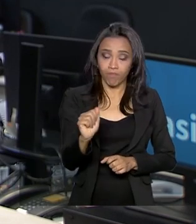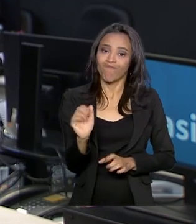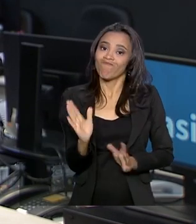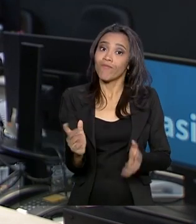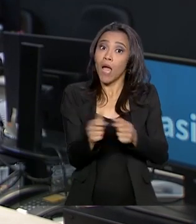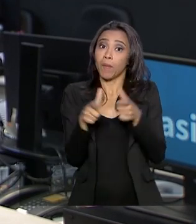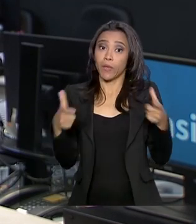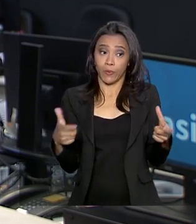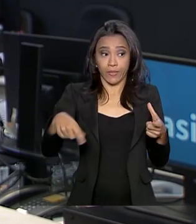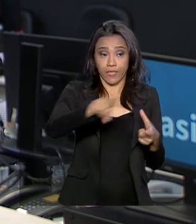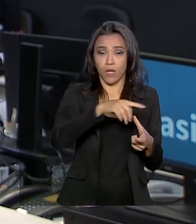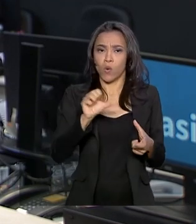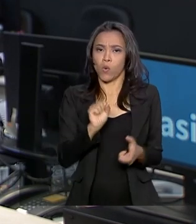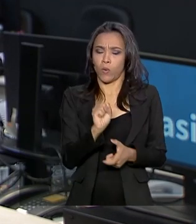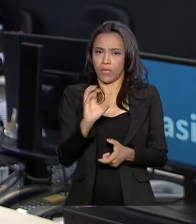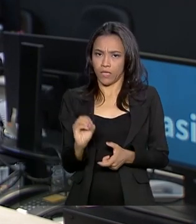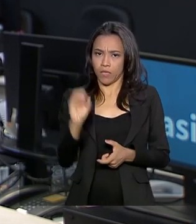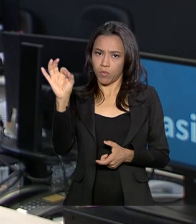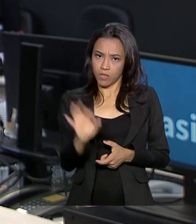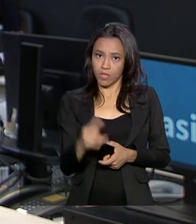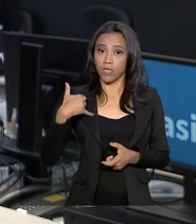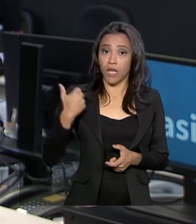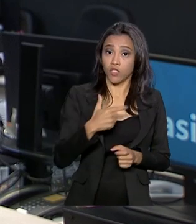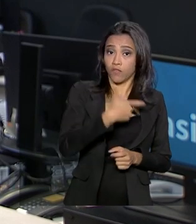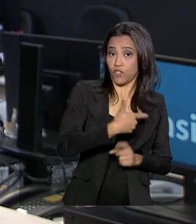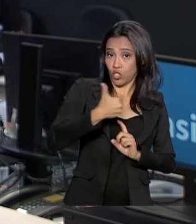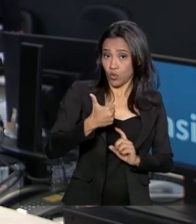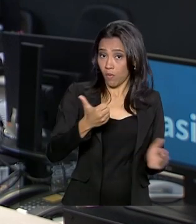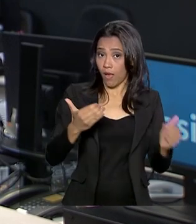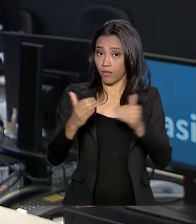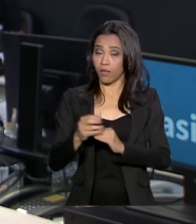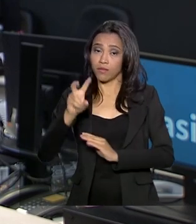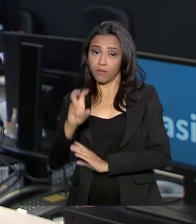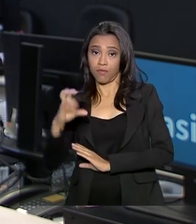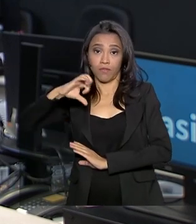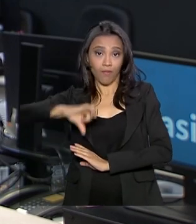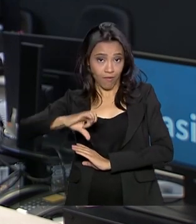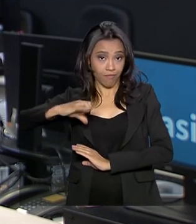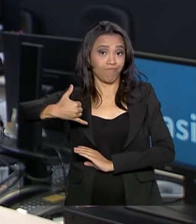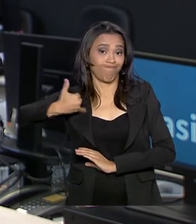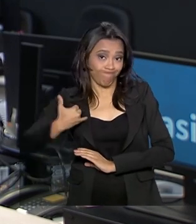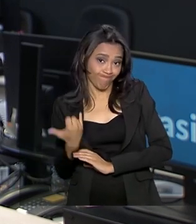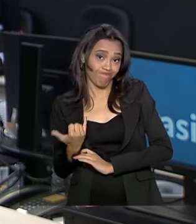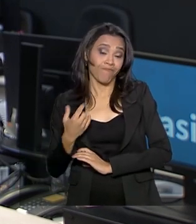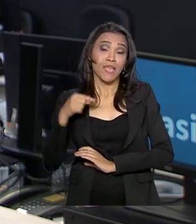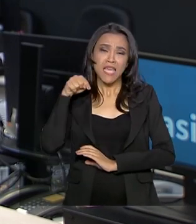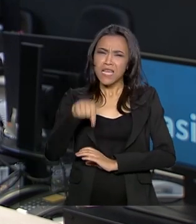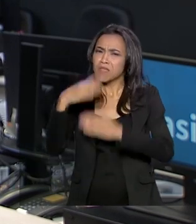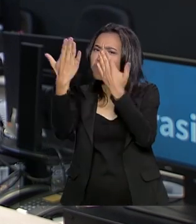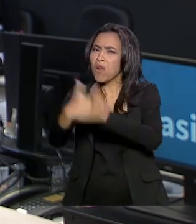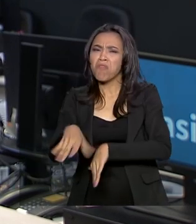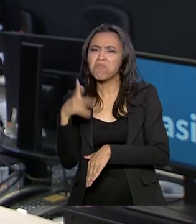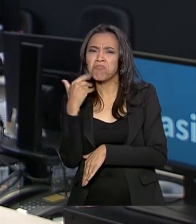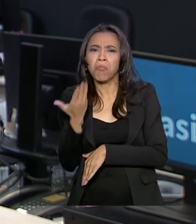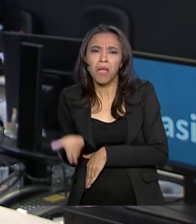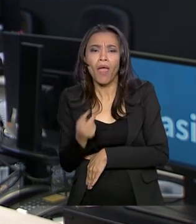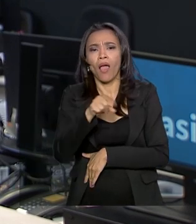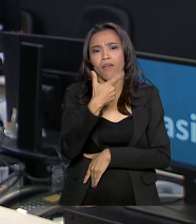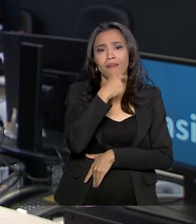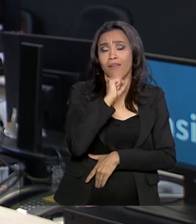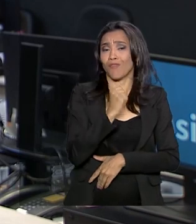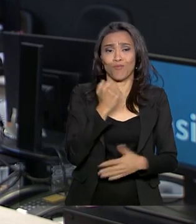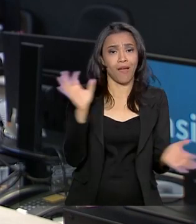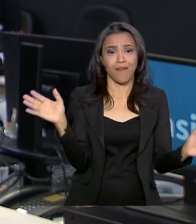maioria, cerca de 80%, tem entre 21 e 59 anos. O exame é destinado àquelas pessoas que não terminaram os estudos